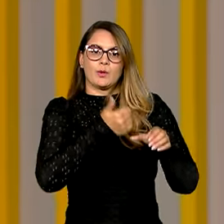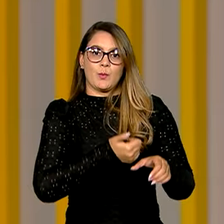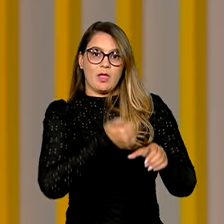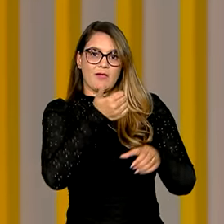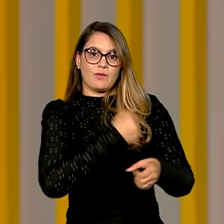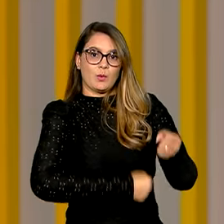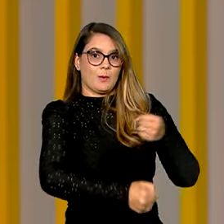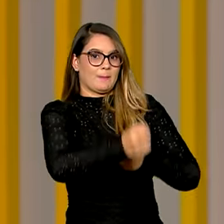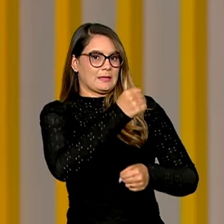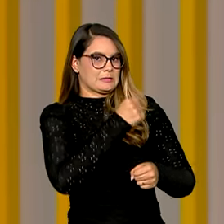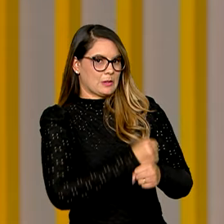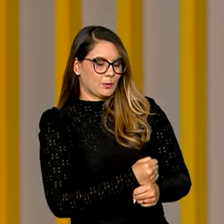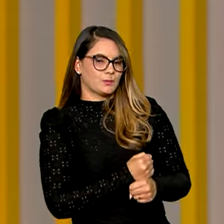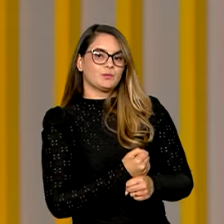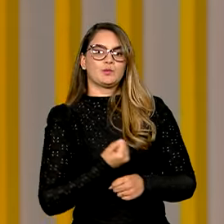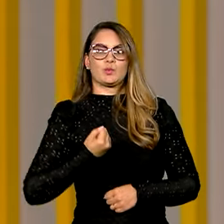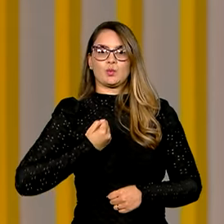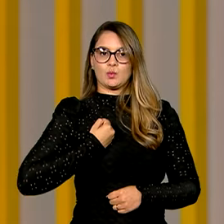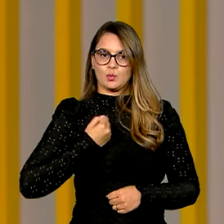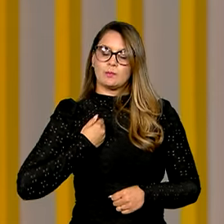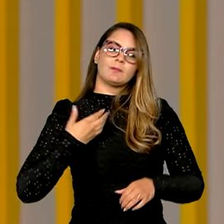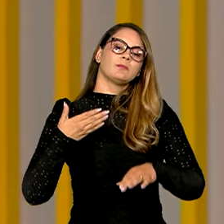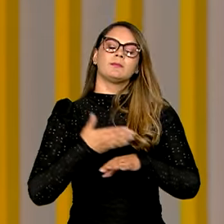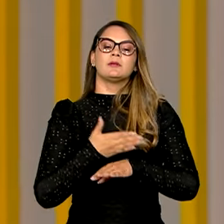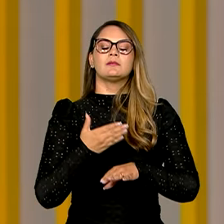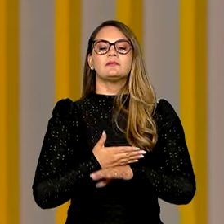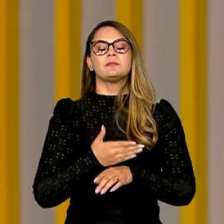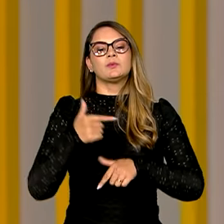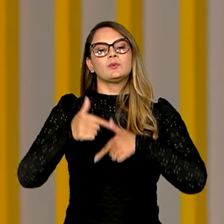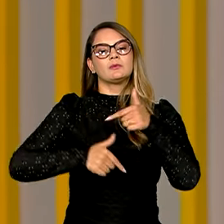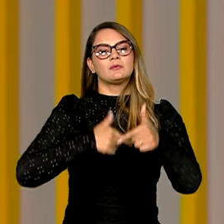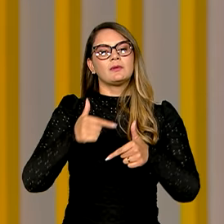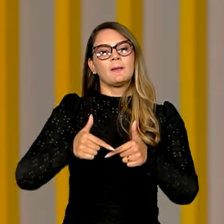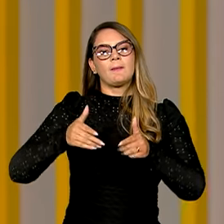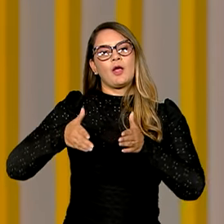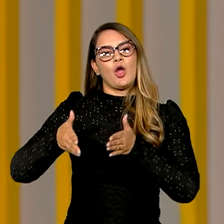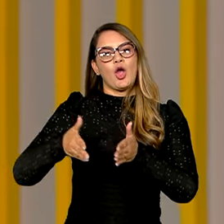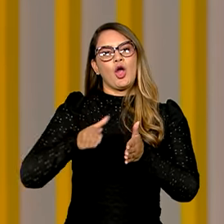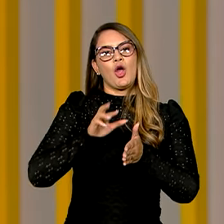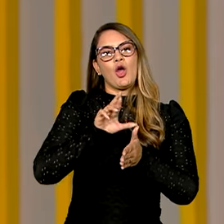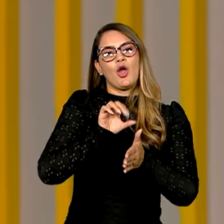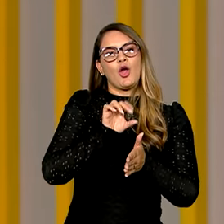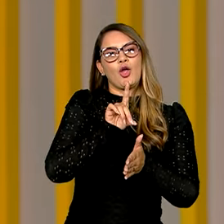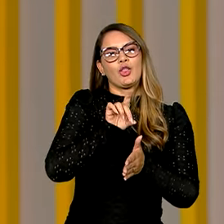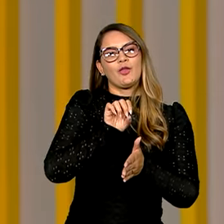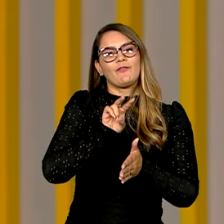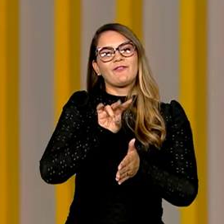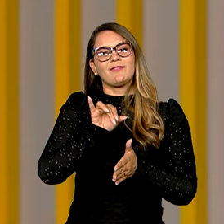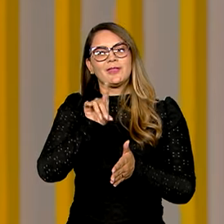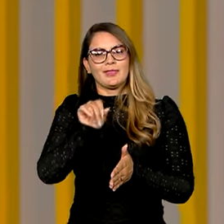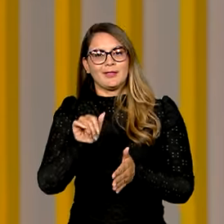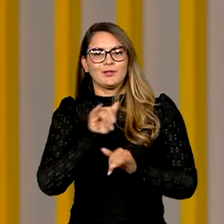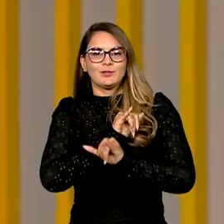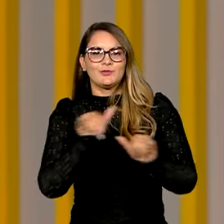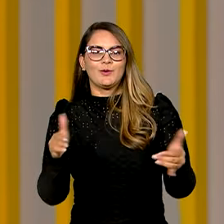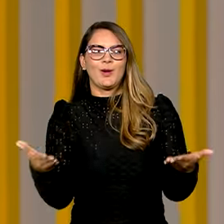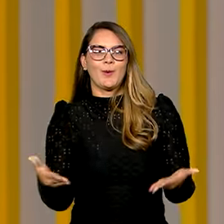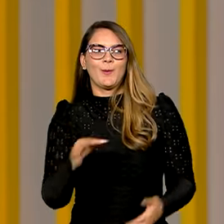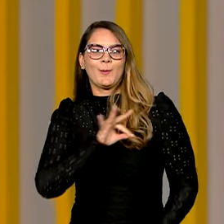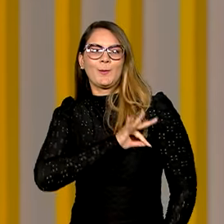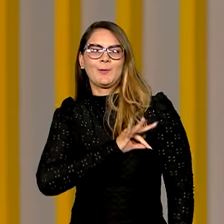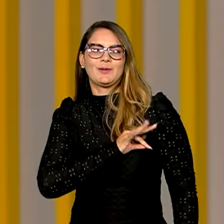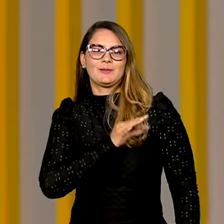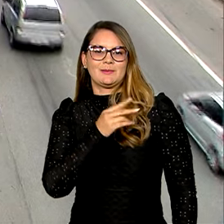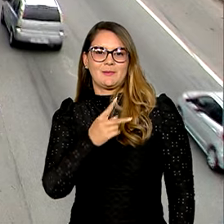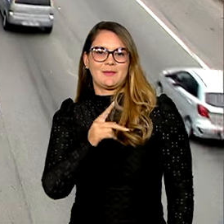do ano passado. Os números fazem parte do balanço da Operação Rodovida, divulgado hoje pela Polícia Rodoviária